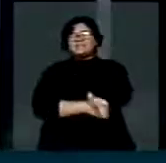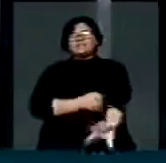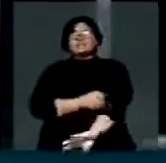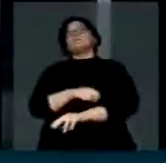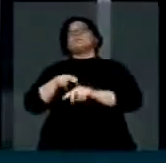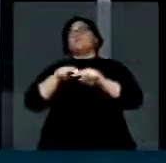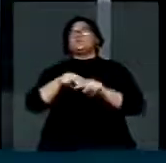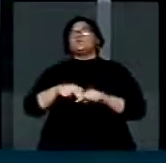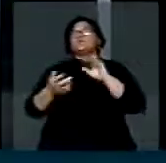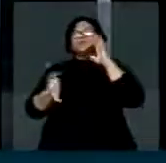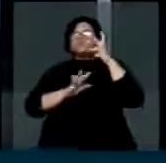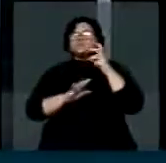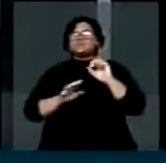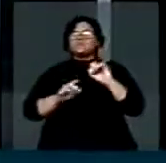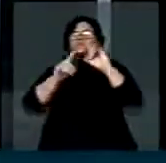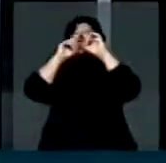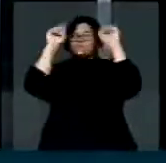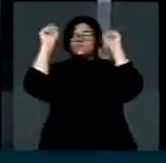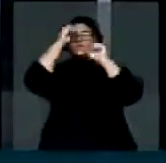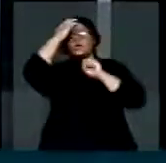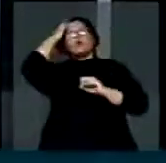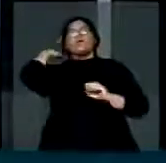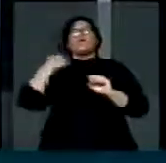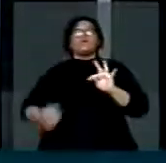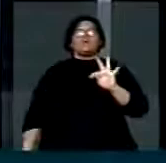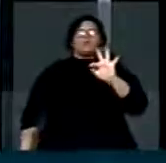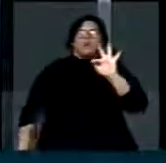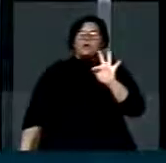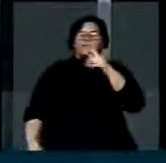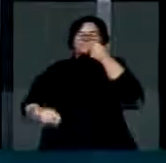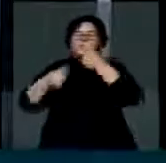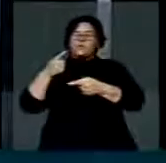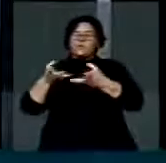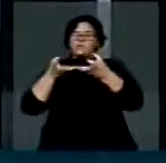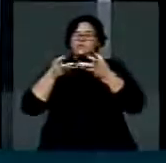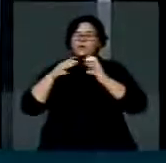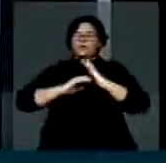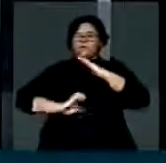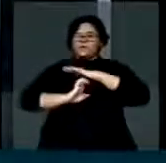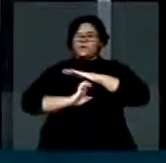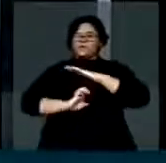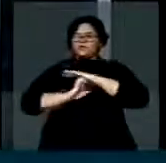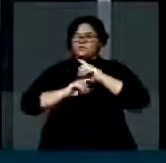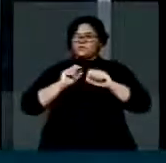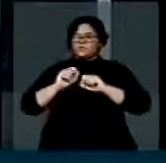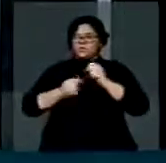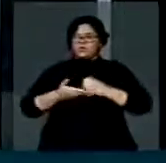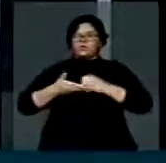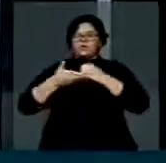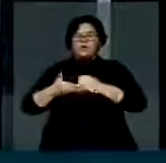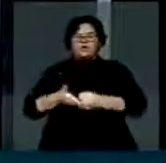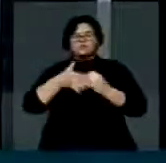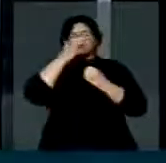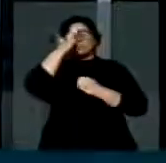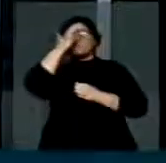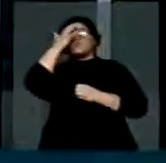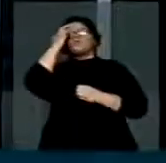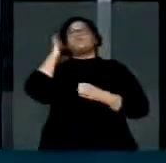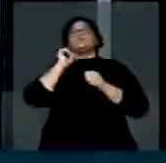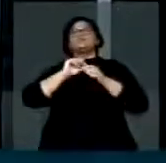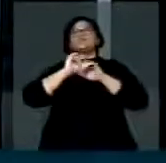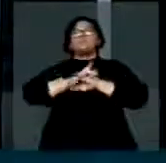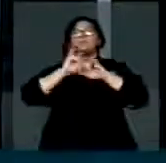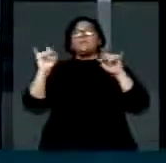decisão que o Supremo vier tomar de proibir que empresas contribuam para a campanha